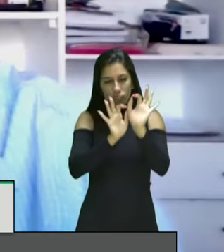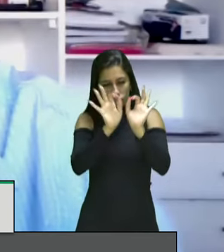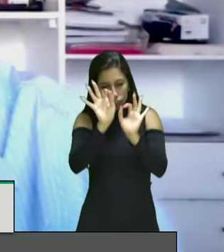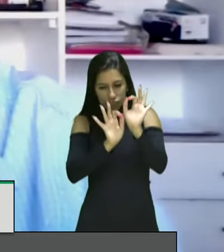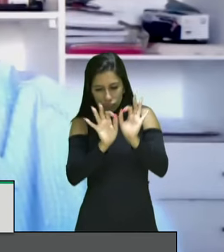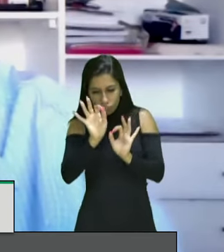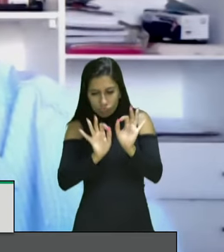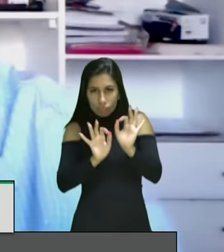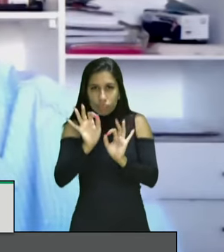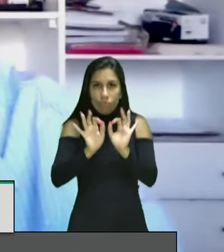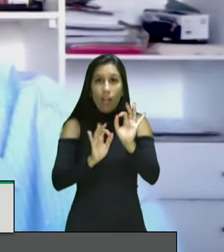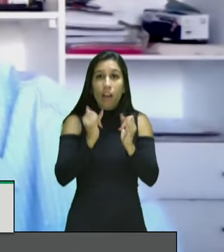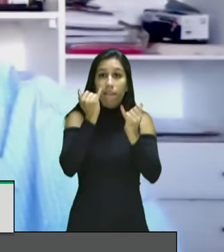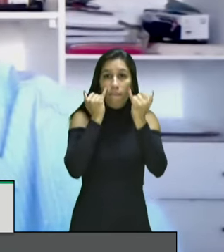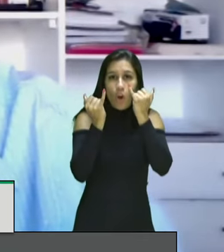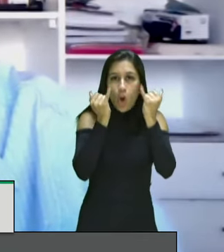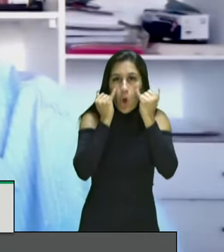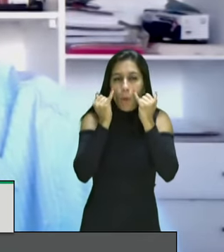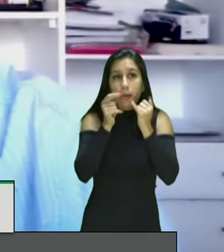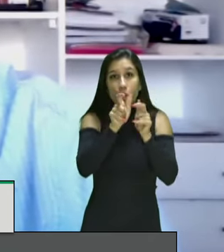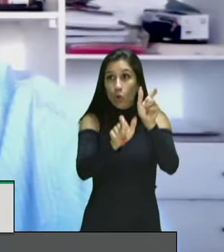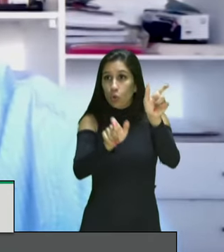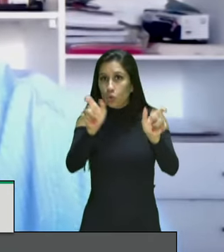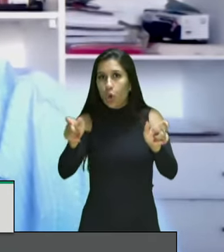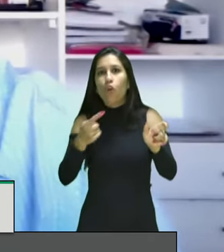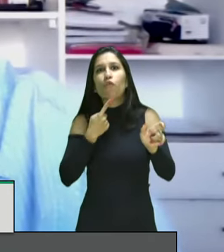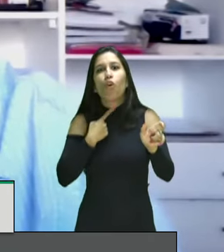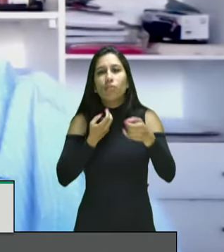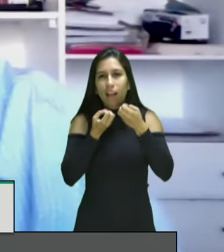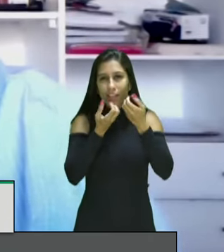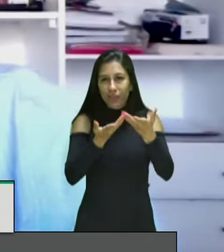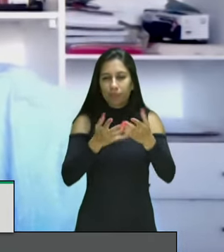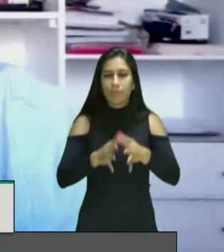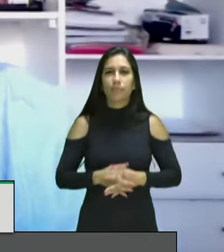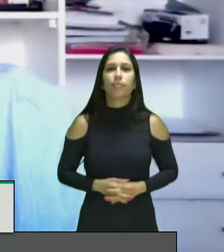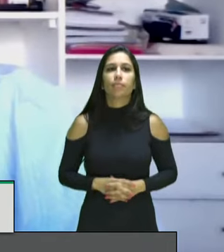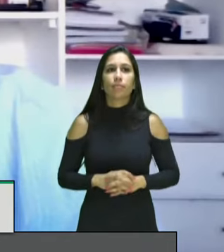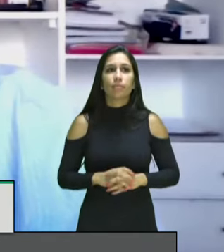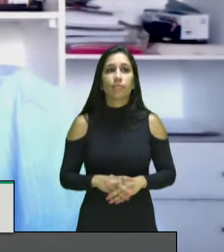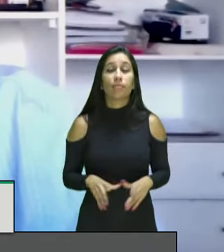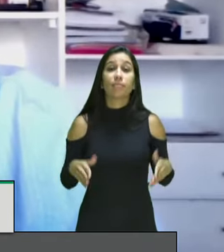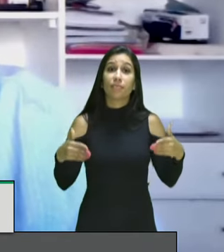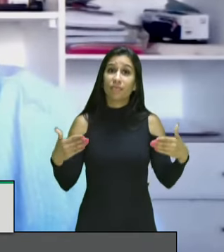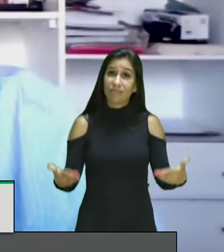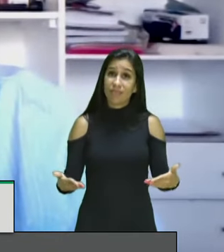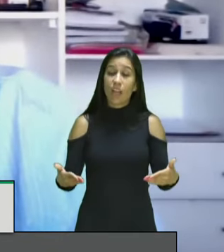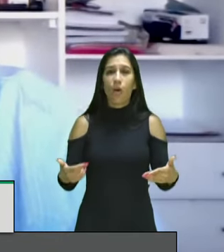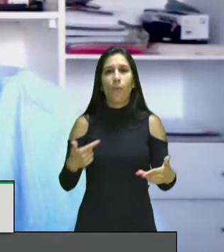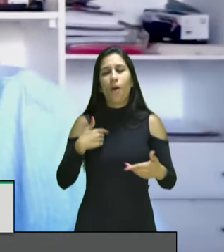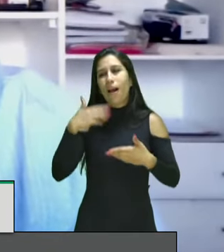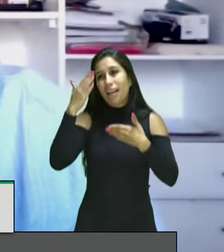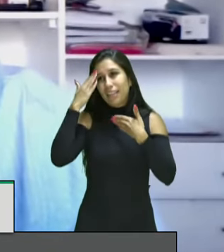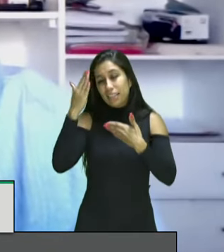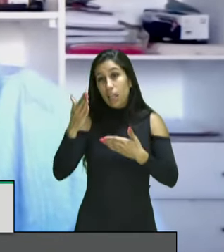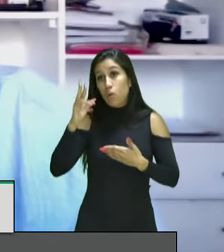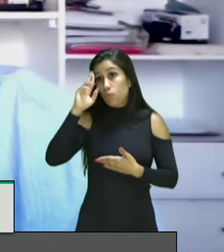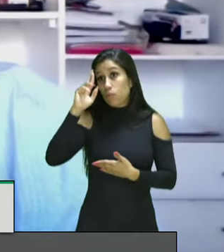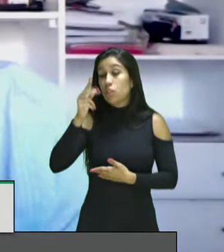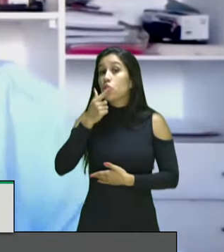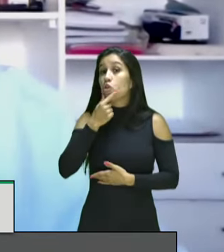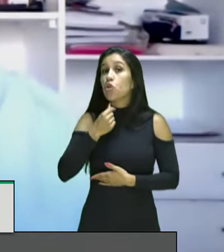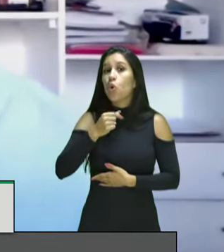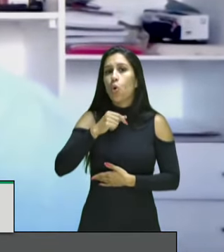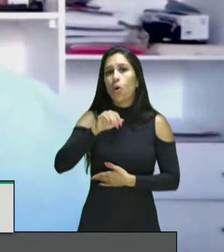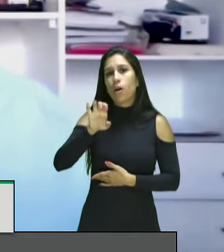que todos querem colocar à disposição. Bom, eu queria agradecer, então, o senhor Ezequiel Roque. Essa é a nossa